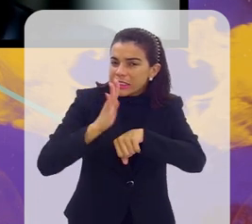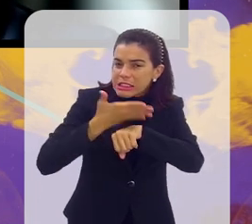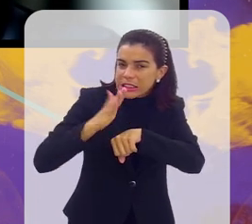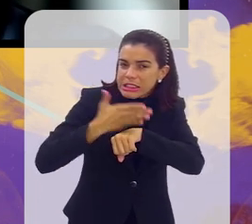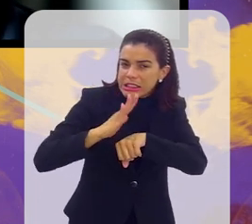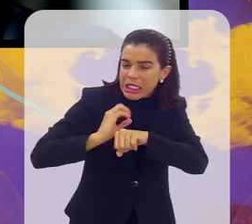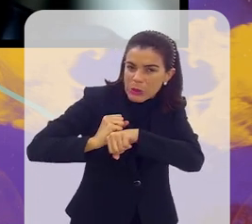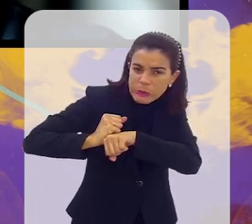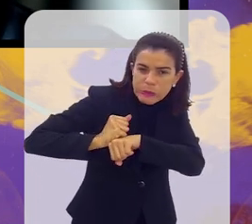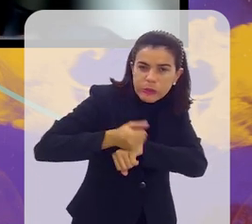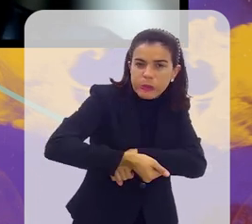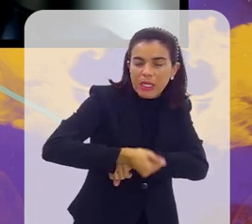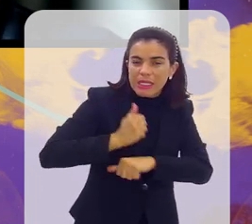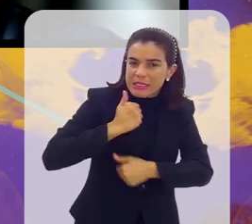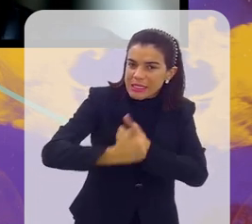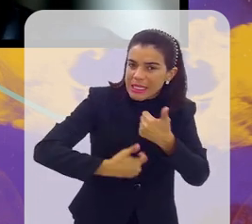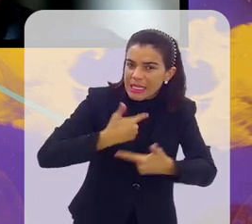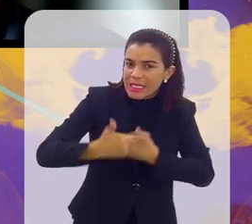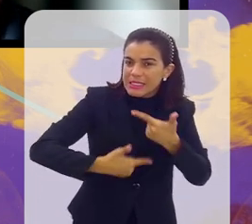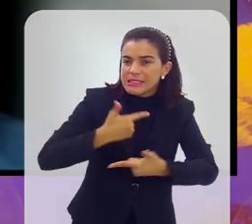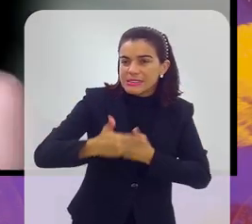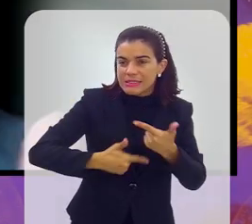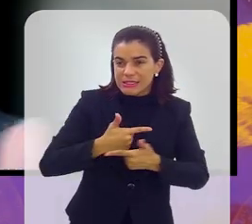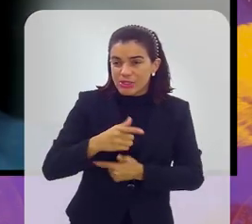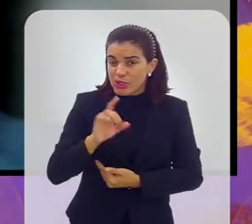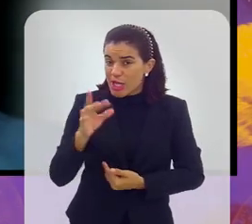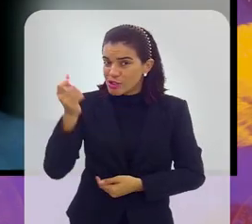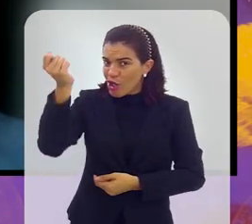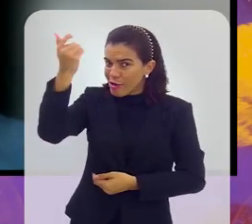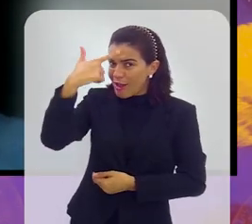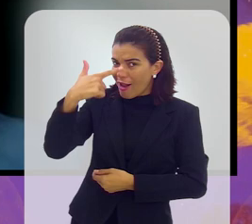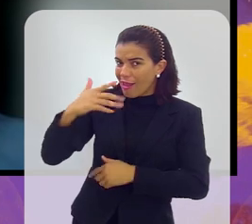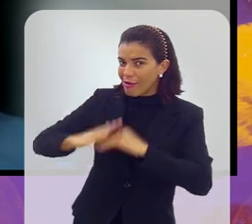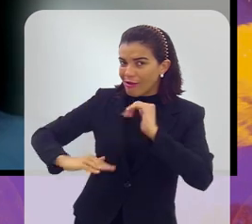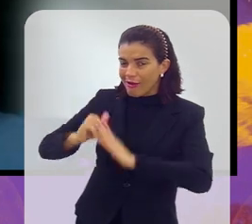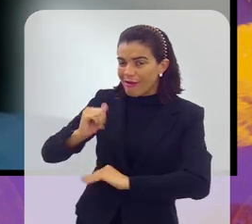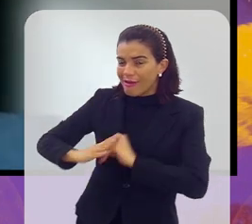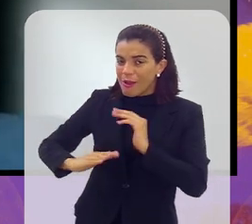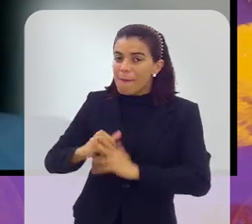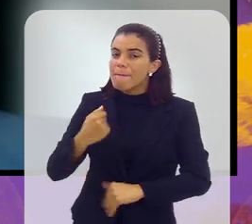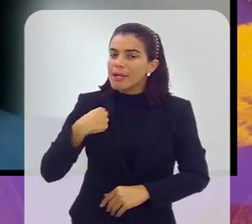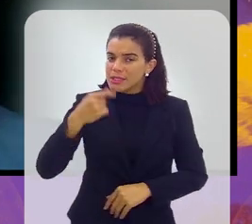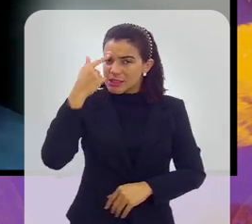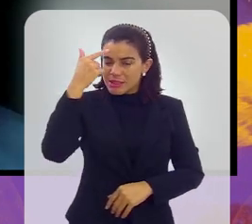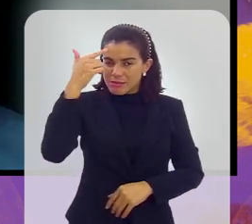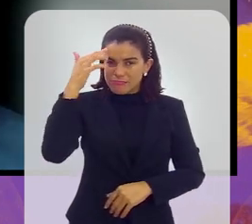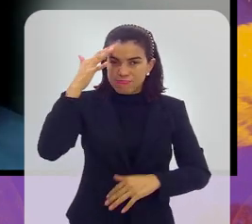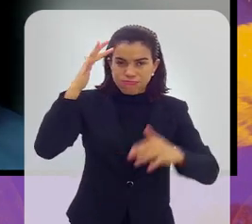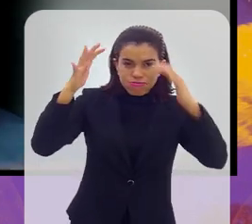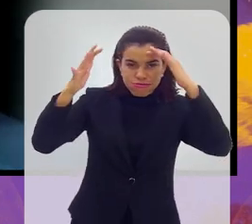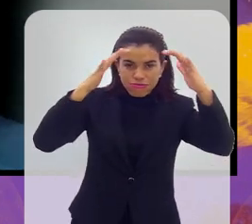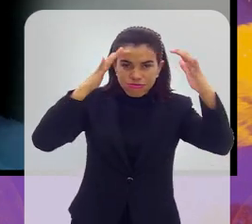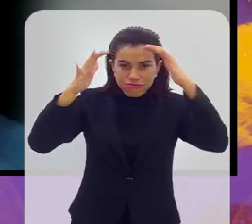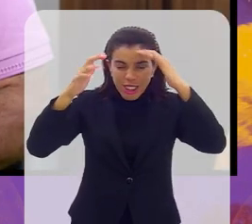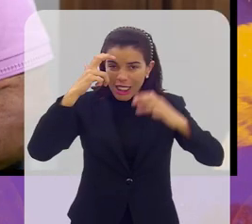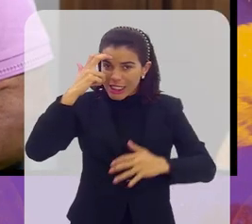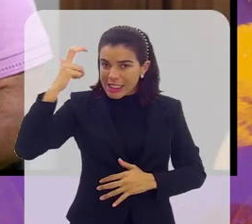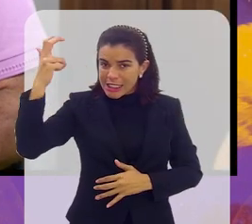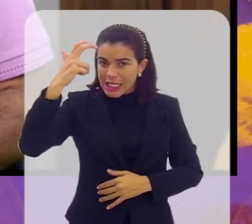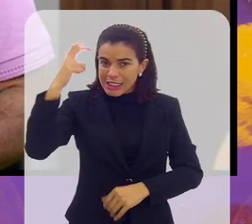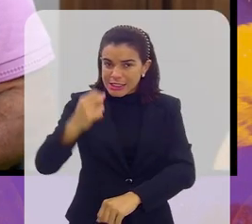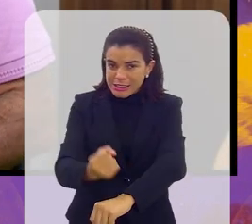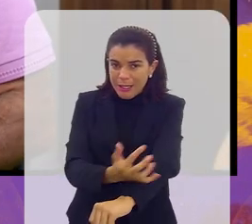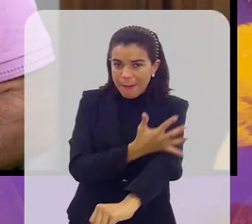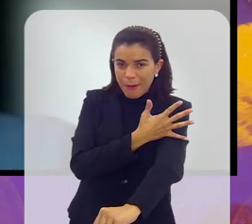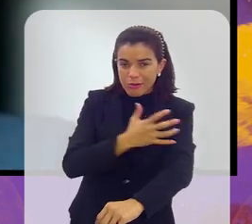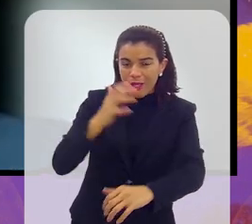tem que ter o treino, tem que ter dedicação, porque hoje, o futebol não são mais somente os talentos técnicos, tem os talentos mentais também, tem a